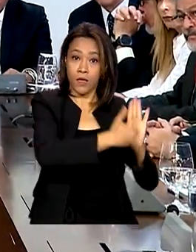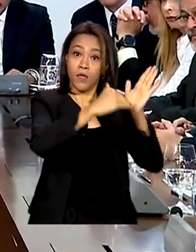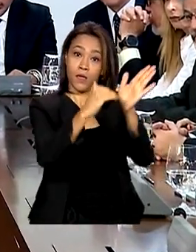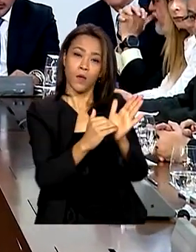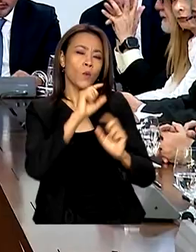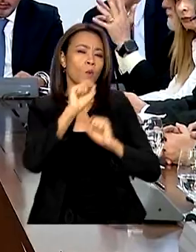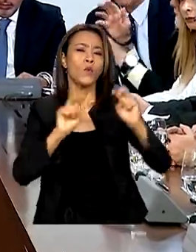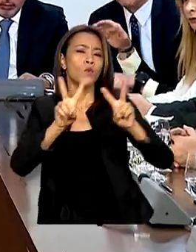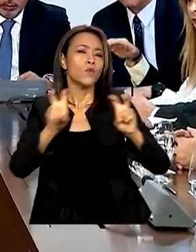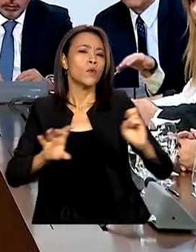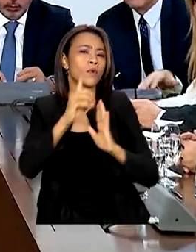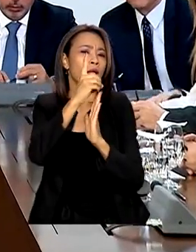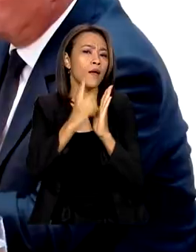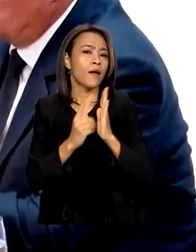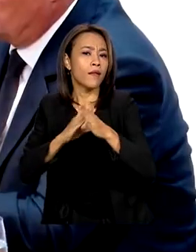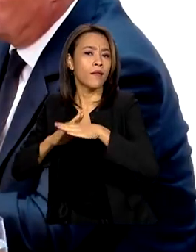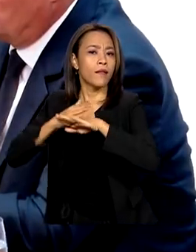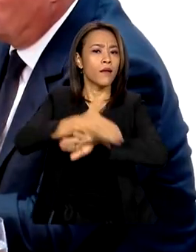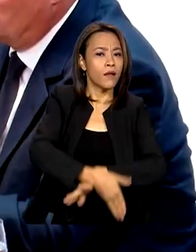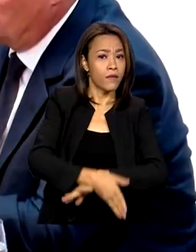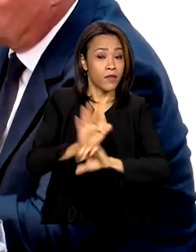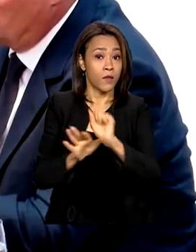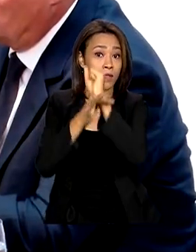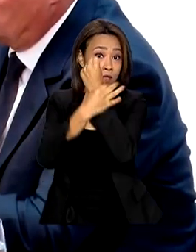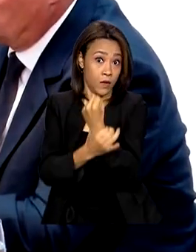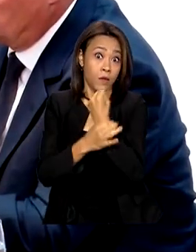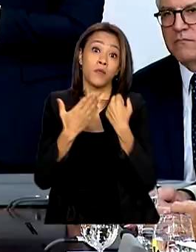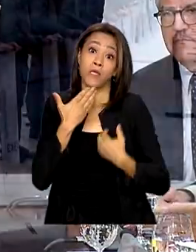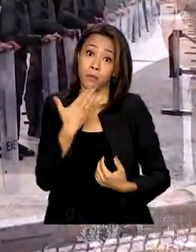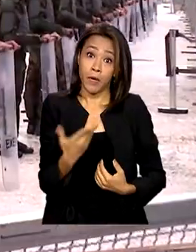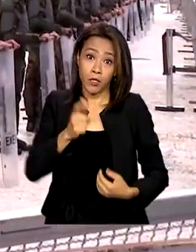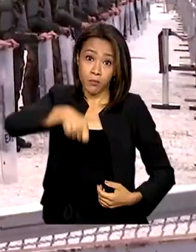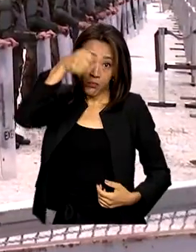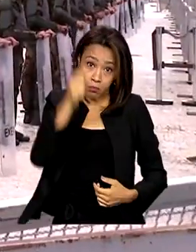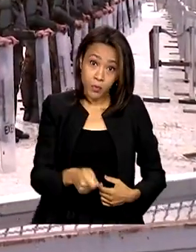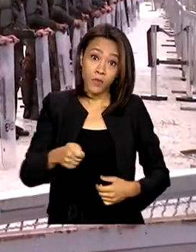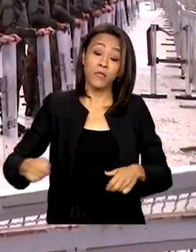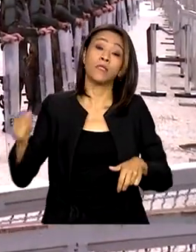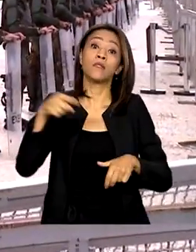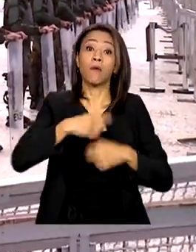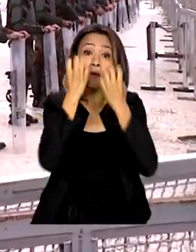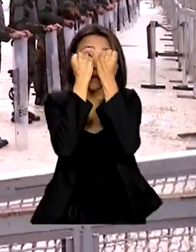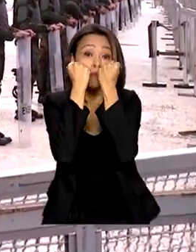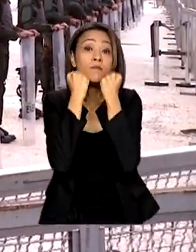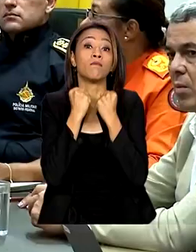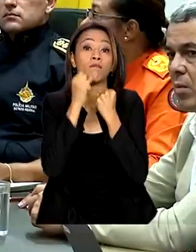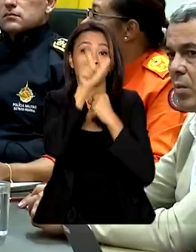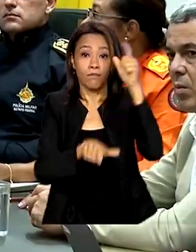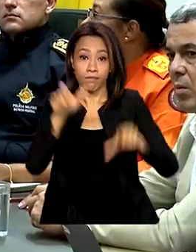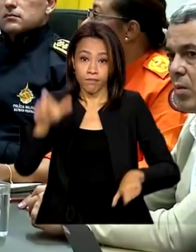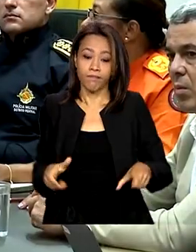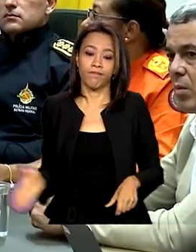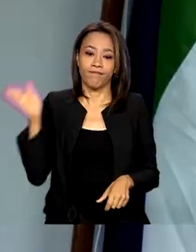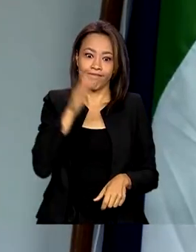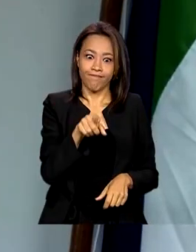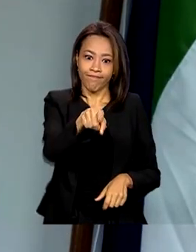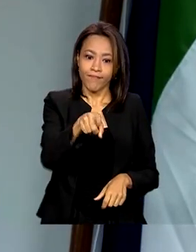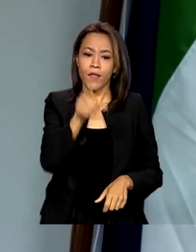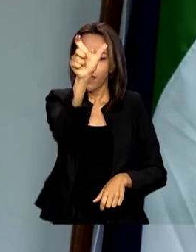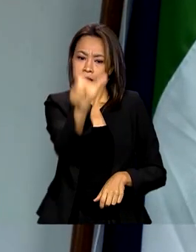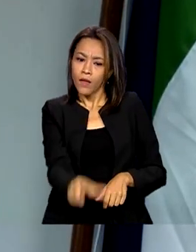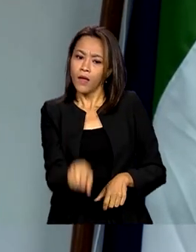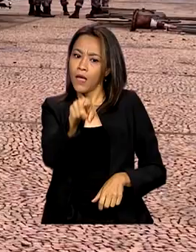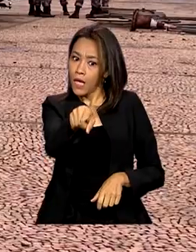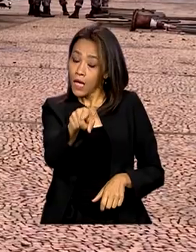da intervenção e reforça pedido de punição aos terroristas. Segurança na esplanada reforçada. Interventor